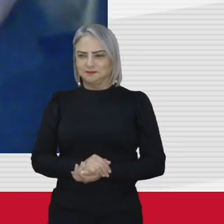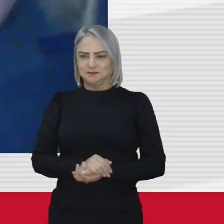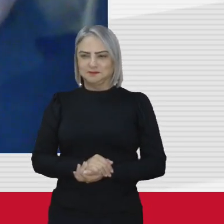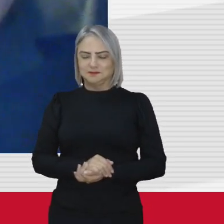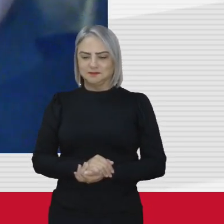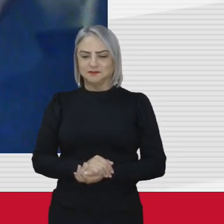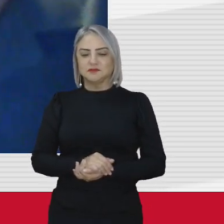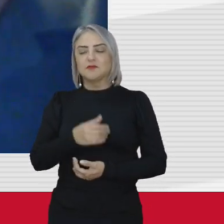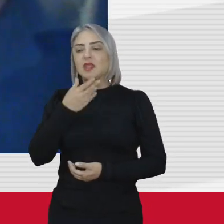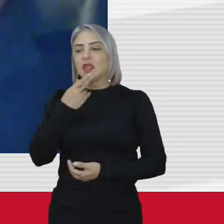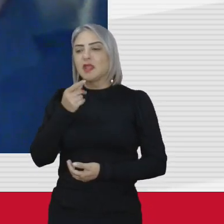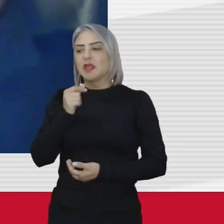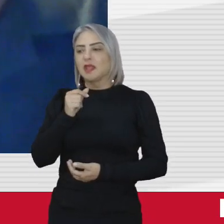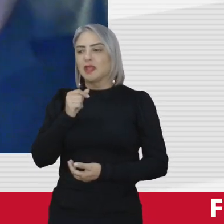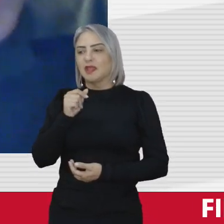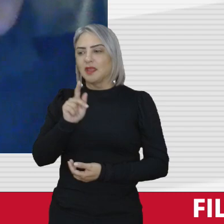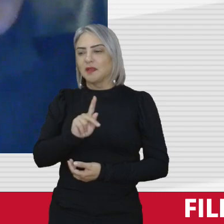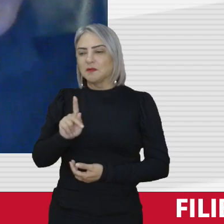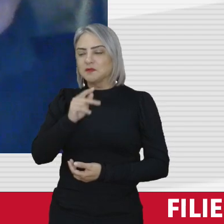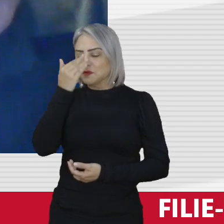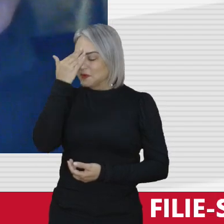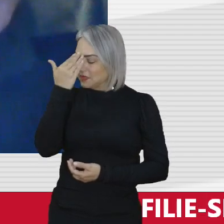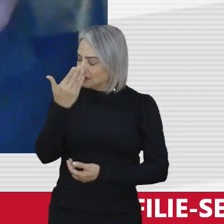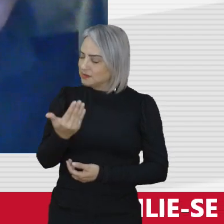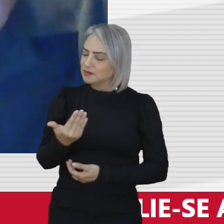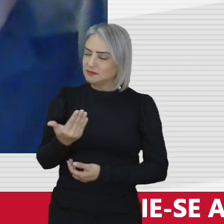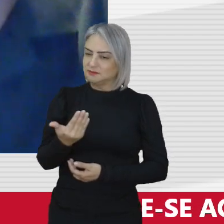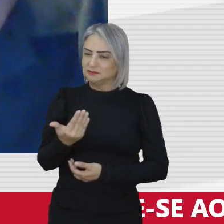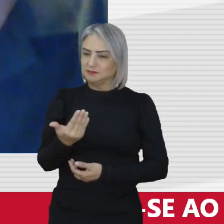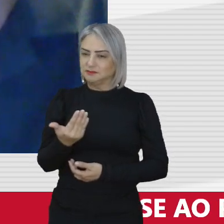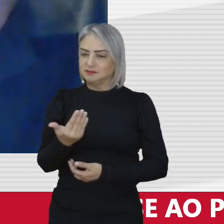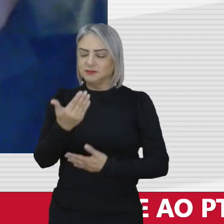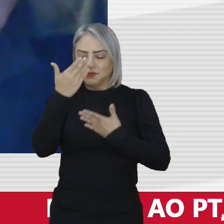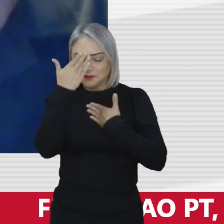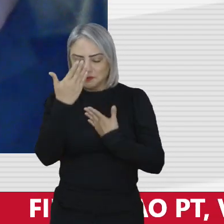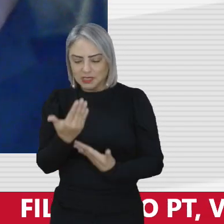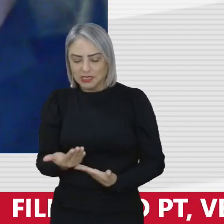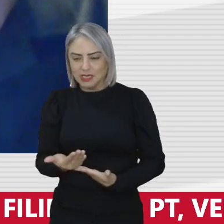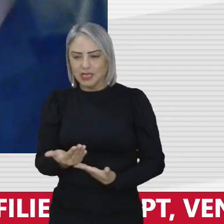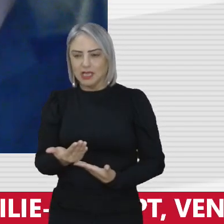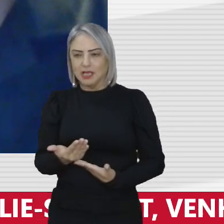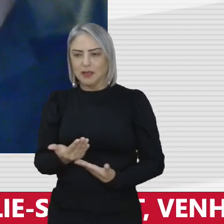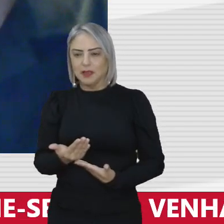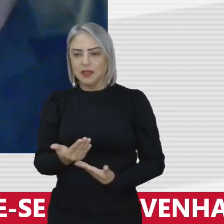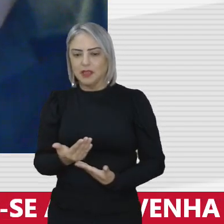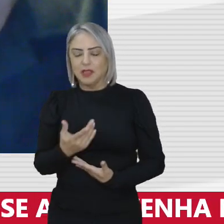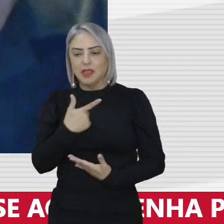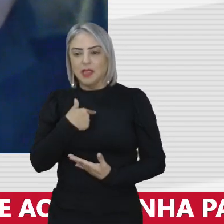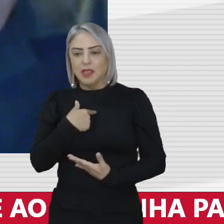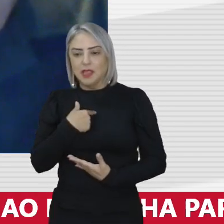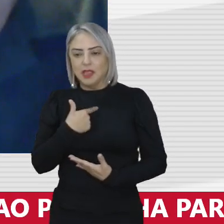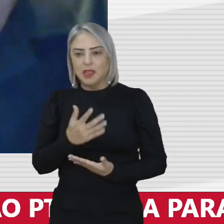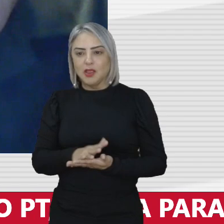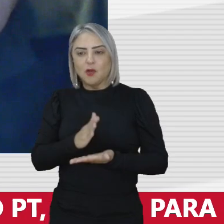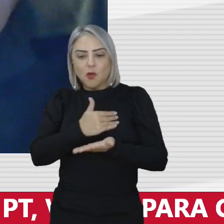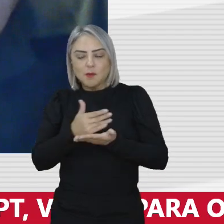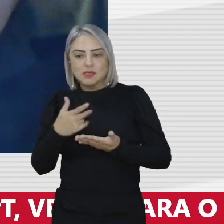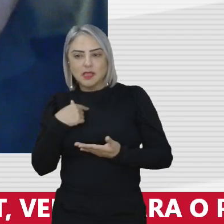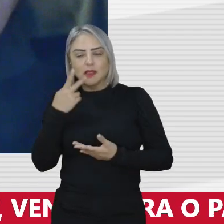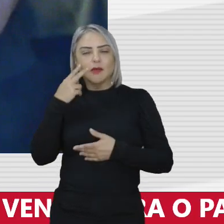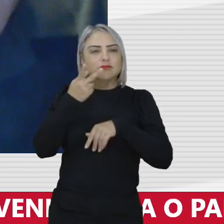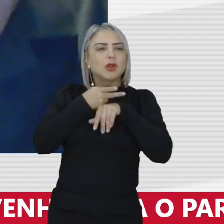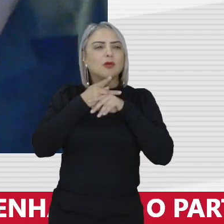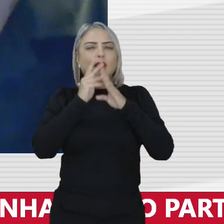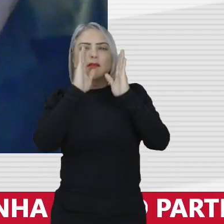professor eu queria agradecer obrigado também li os seus ganhei eu fiquei quando você começou a falar eu